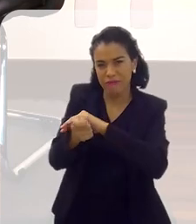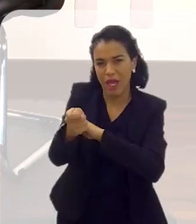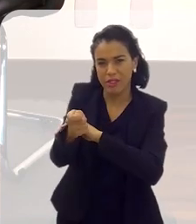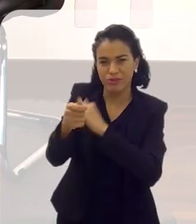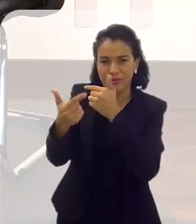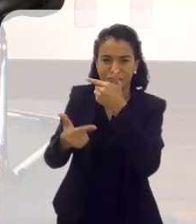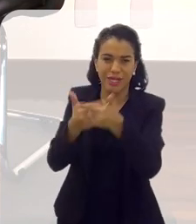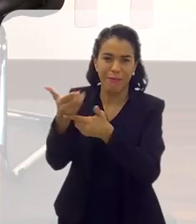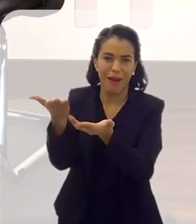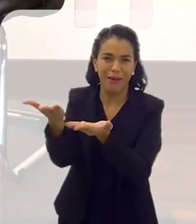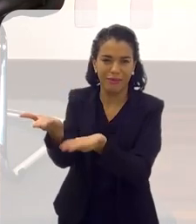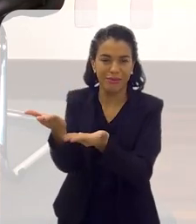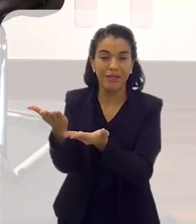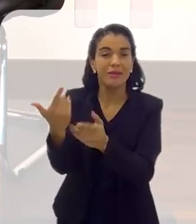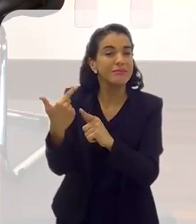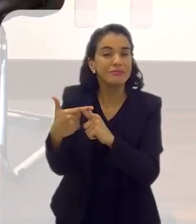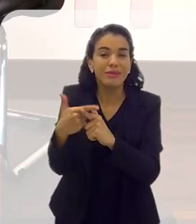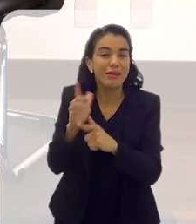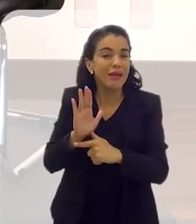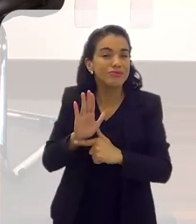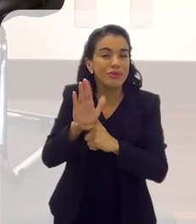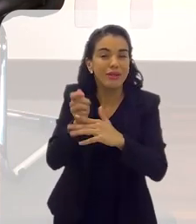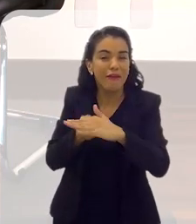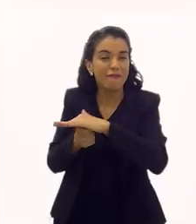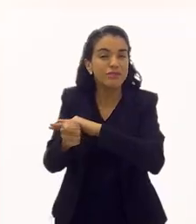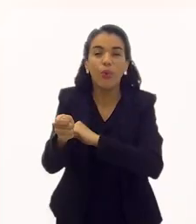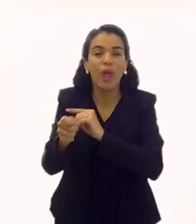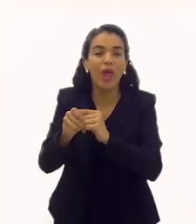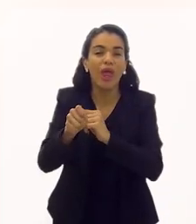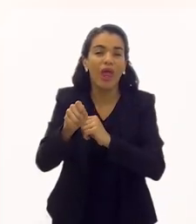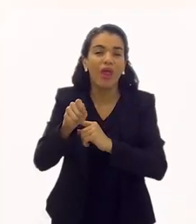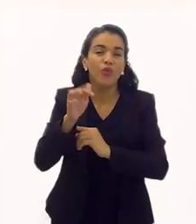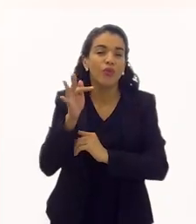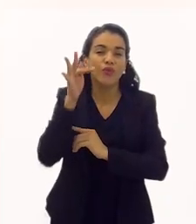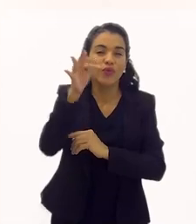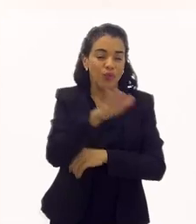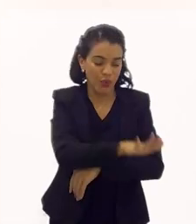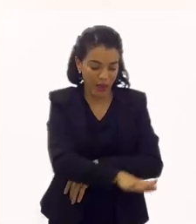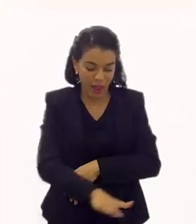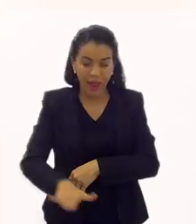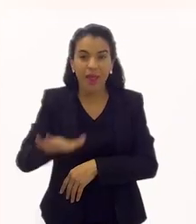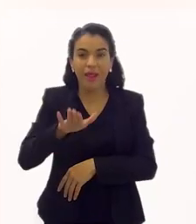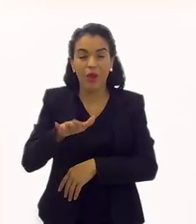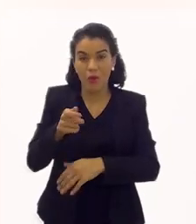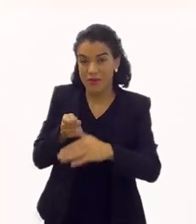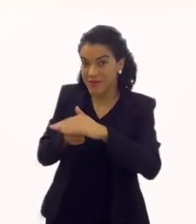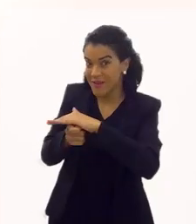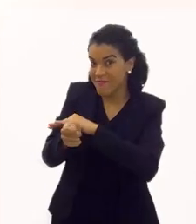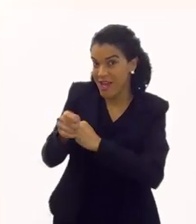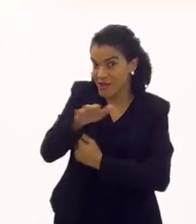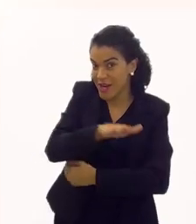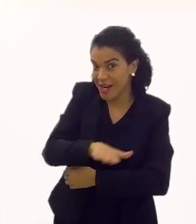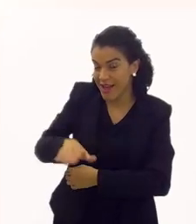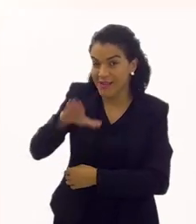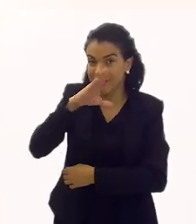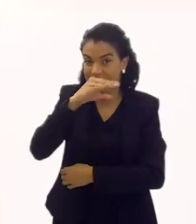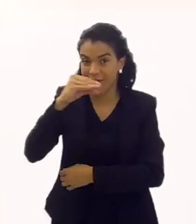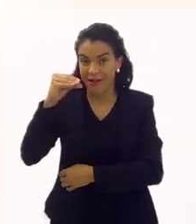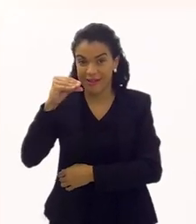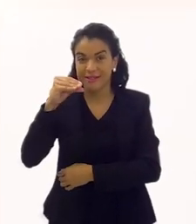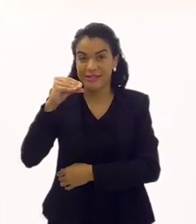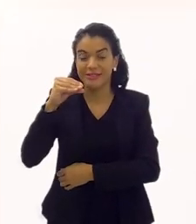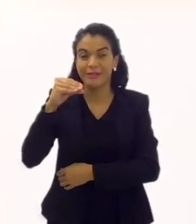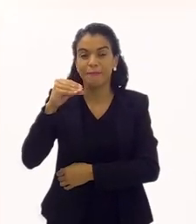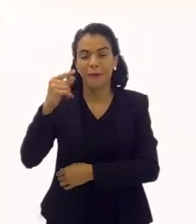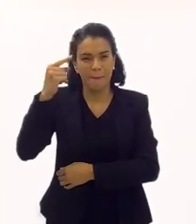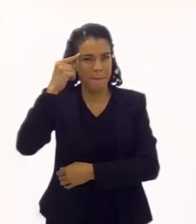investe num projeto desse. Porque você está ajudando a investir na criança. E quando você investe numa criança,